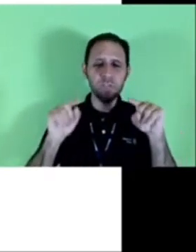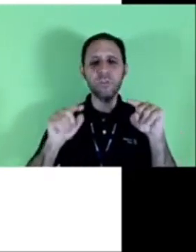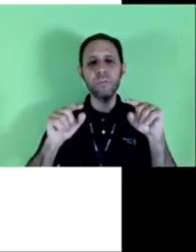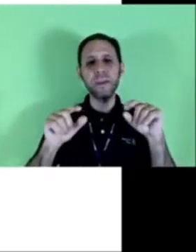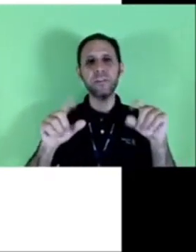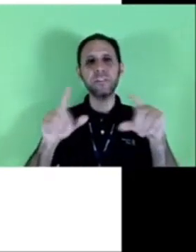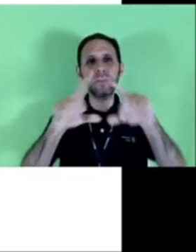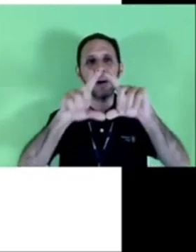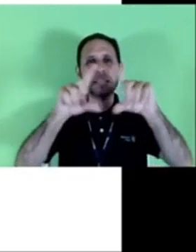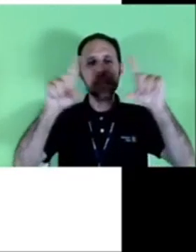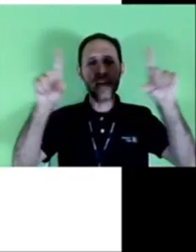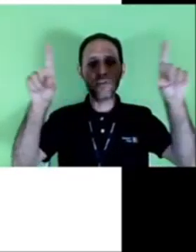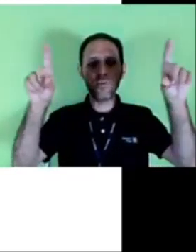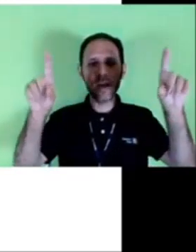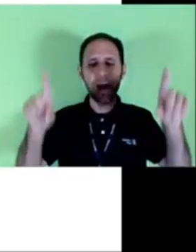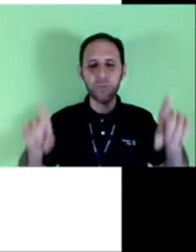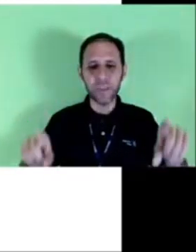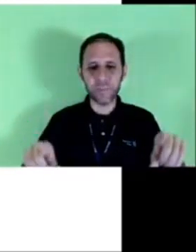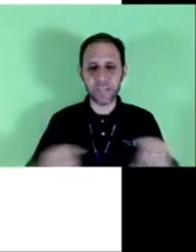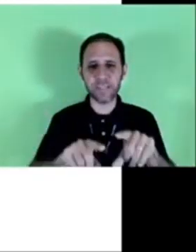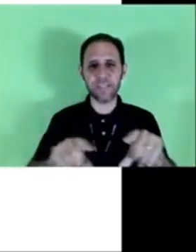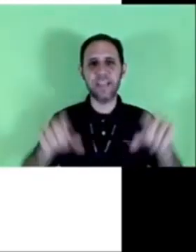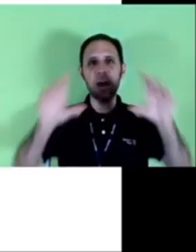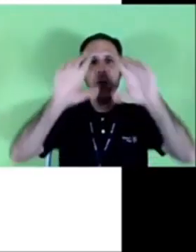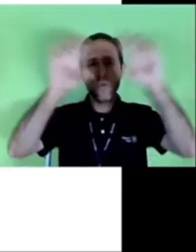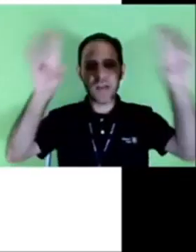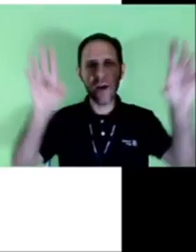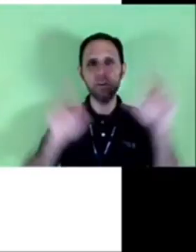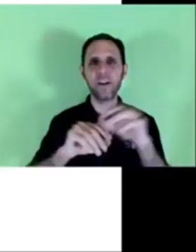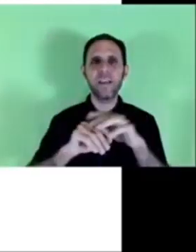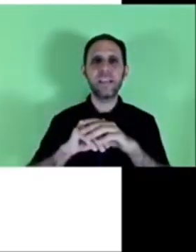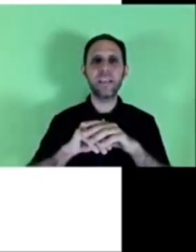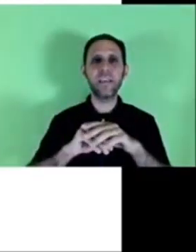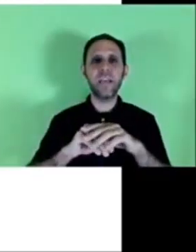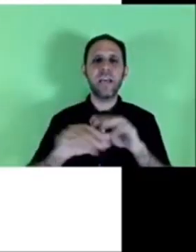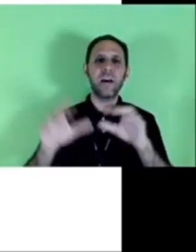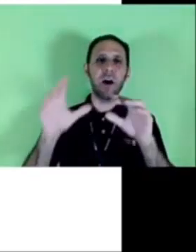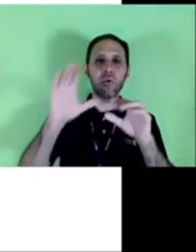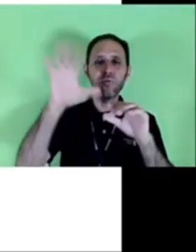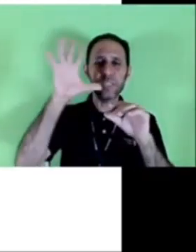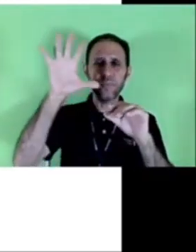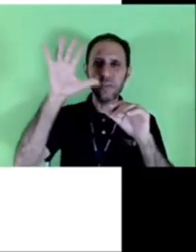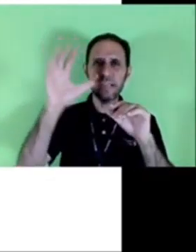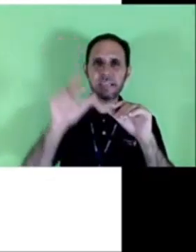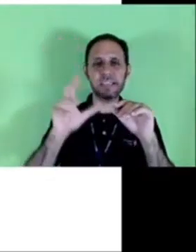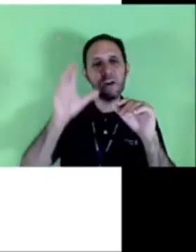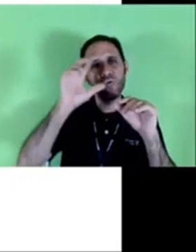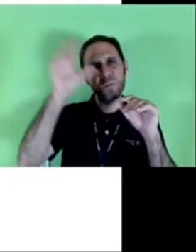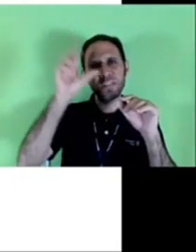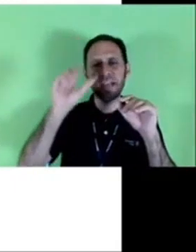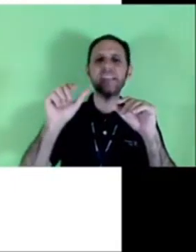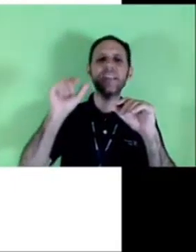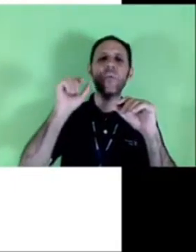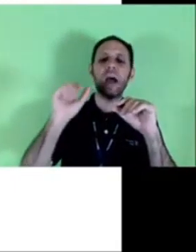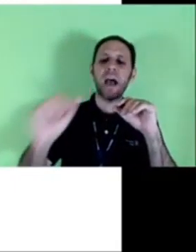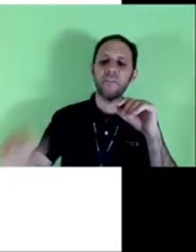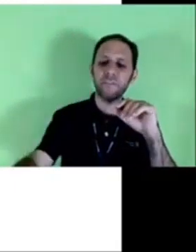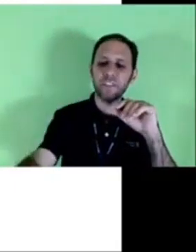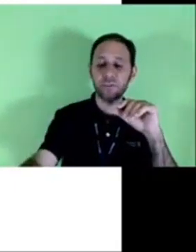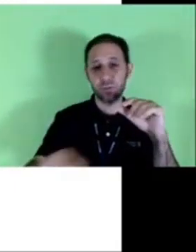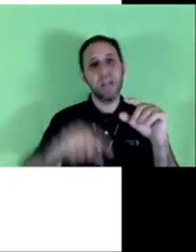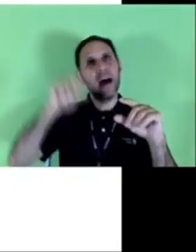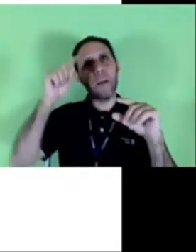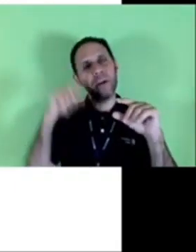comum esse documento quando você passa lá no mural da empresa tem lá o mural e tem algumas folhinhas e algumas delas são